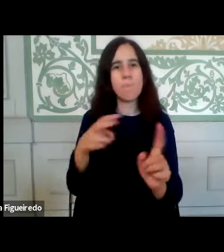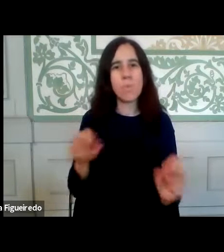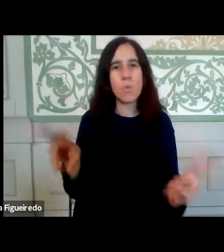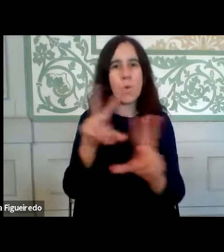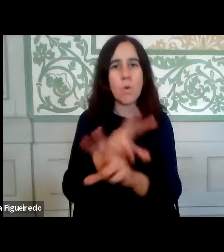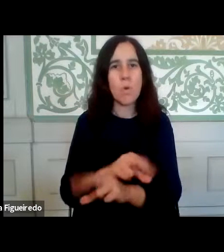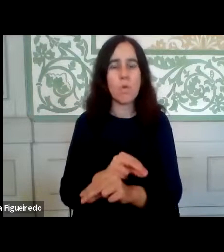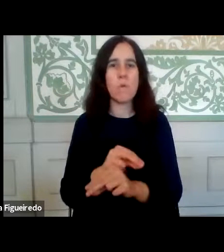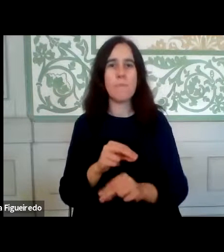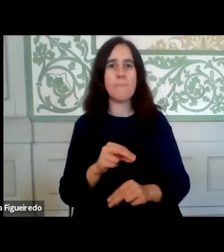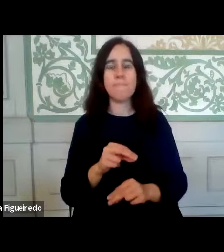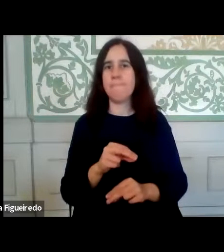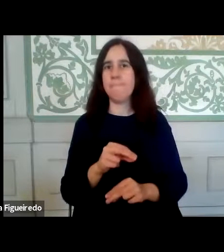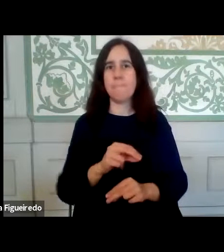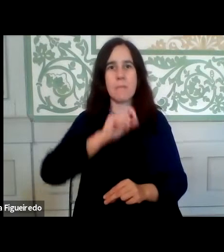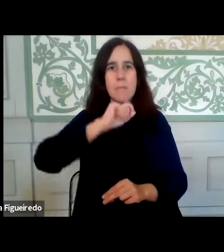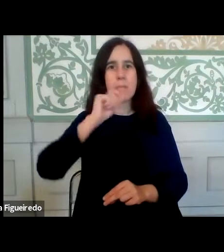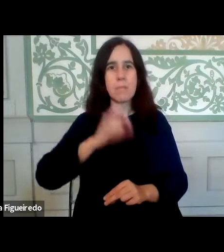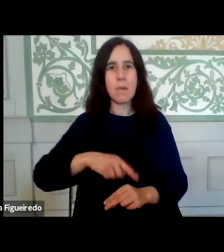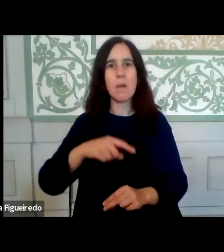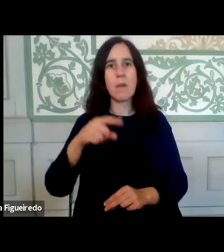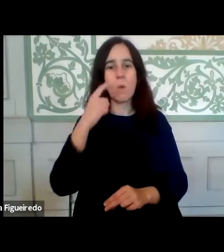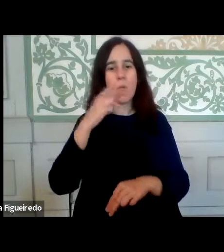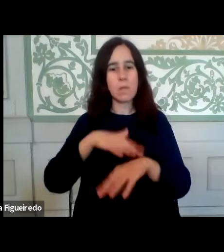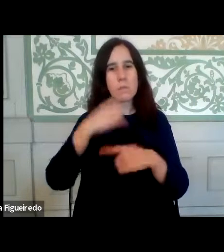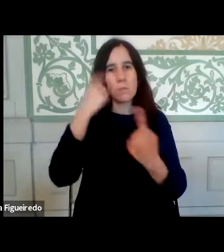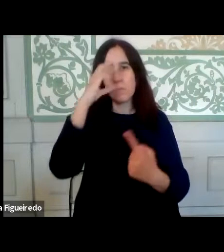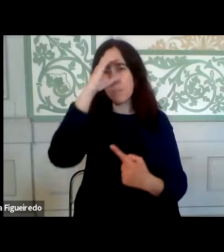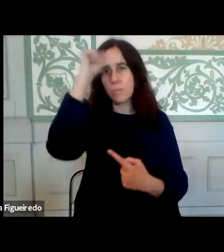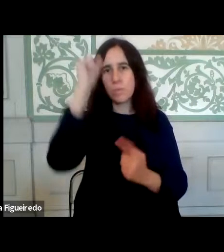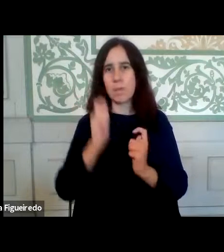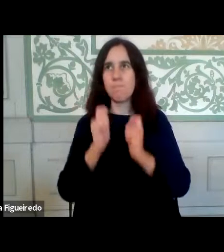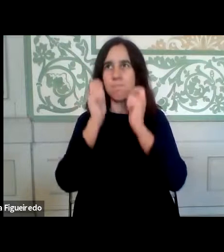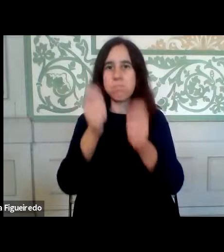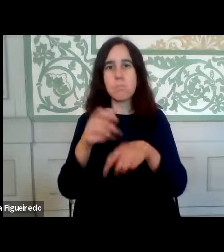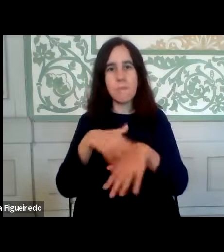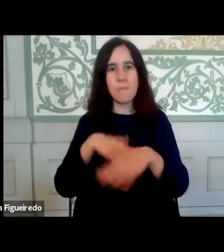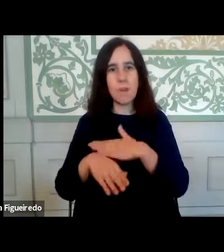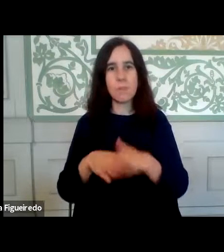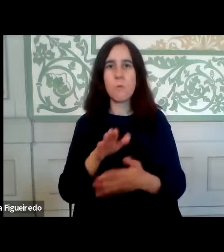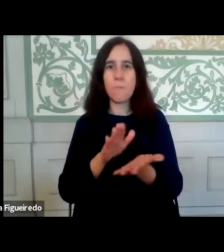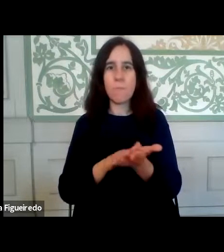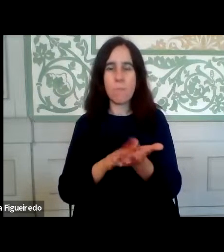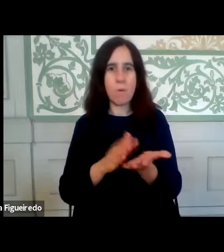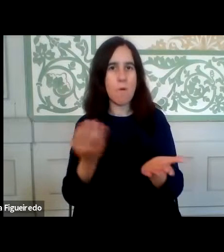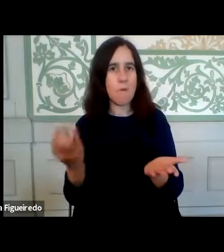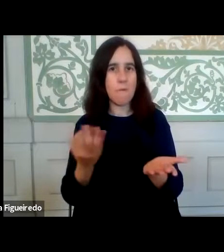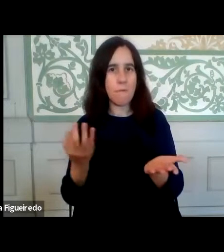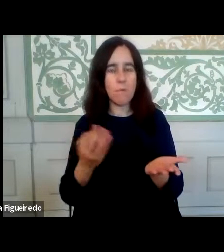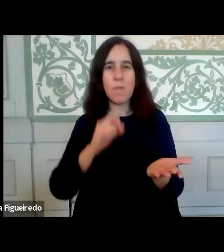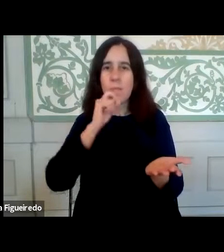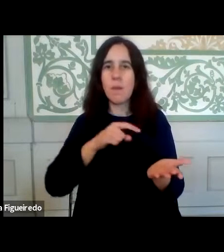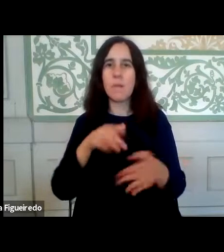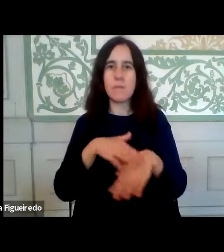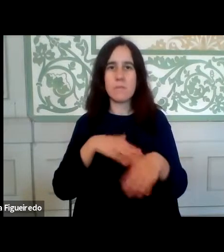capacitação da própria administração pública para o fazer, ficou provado que o conseguimos fazer